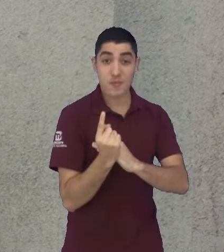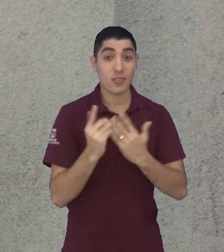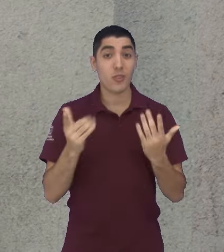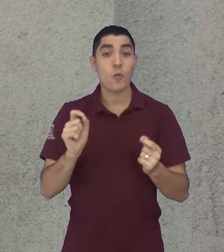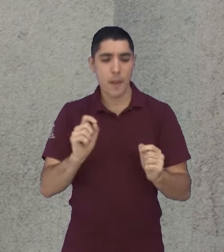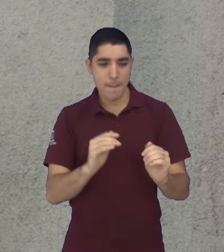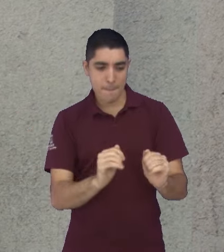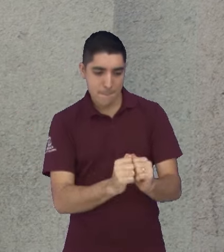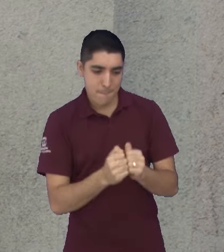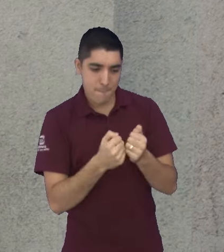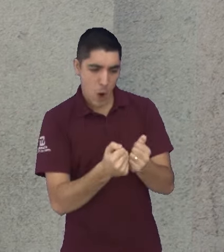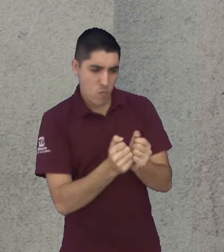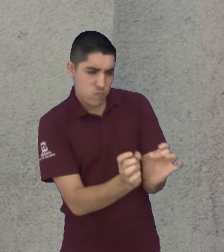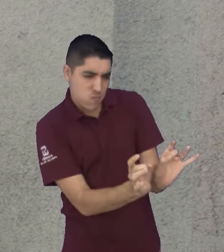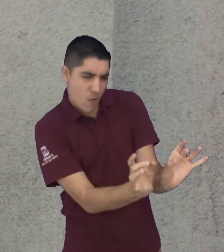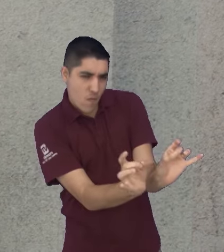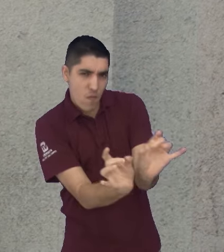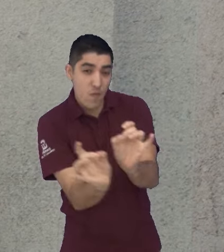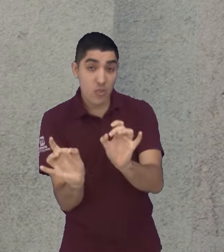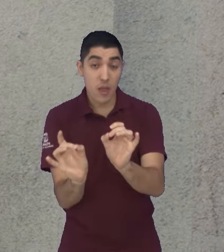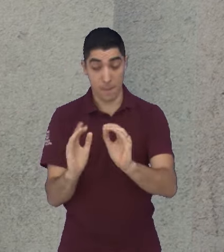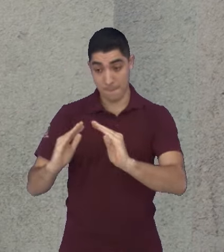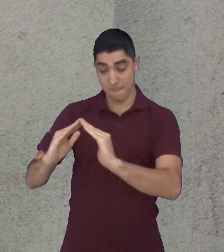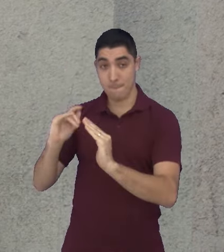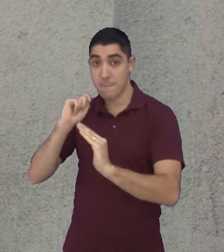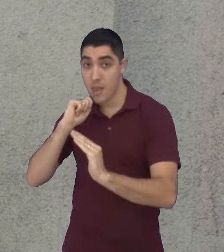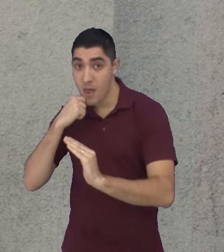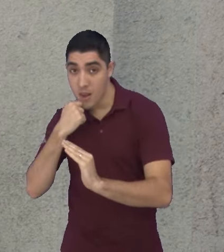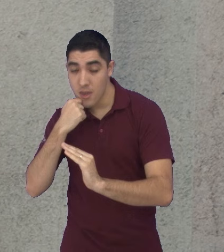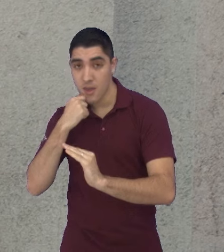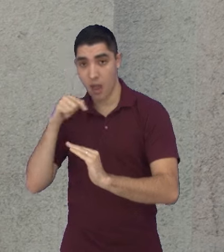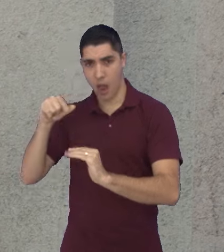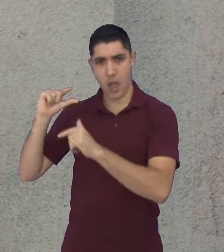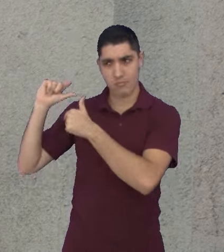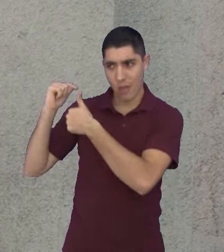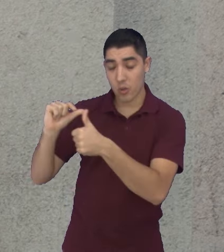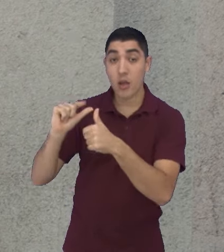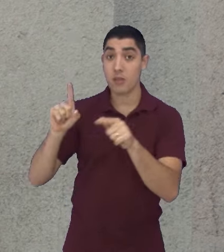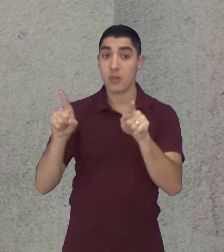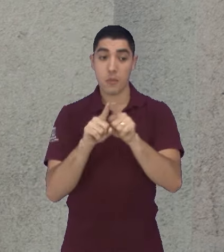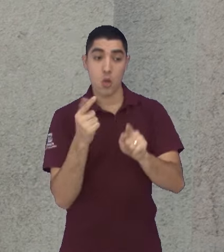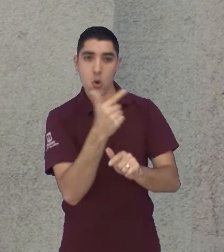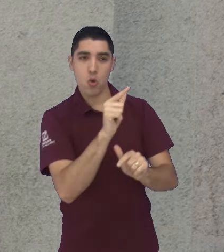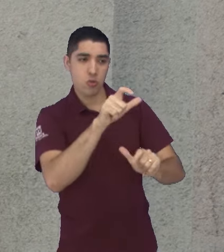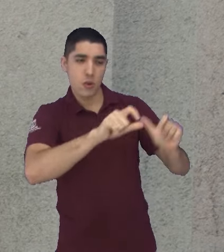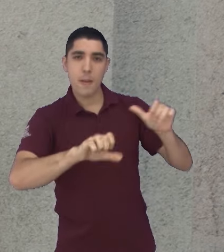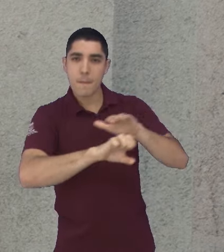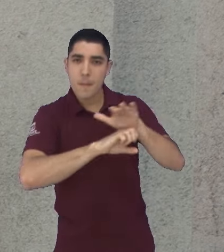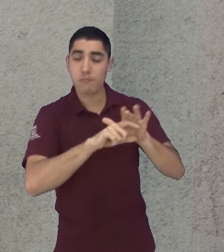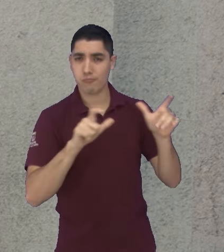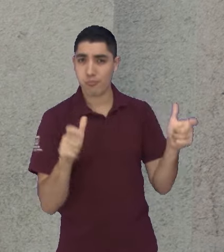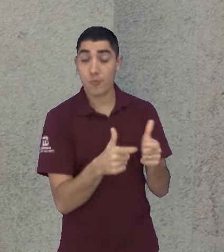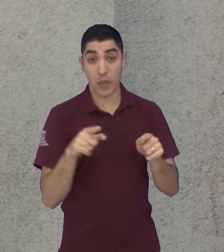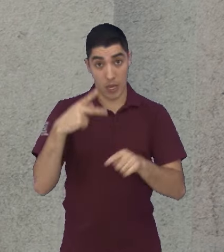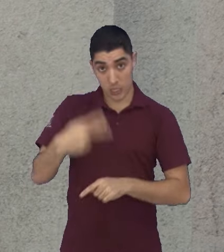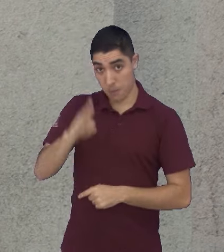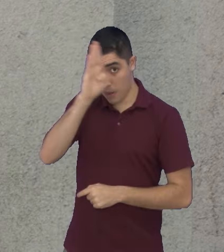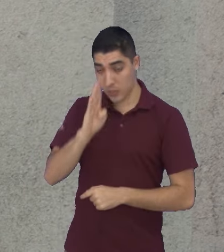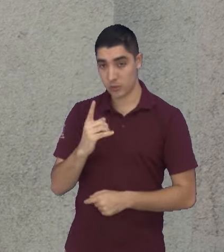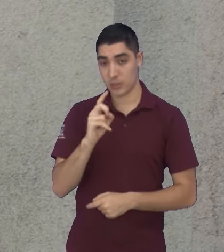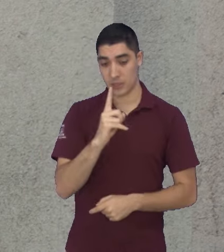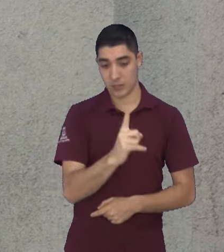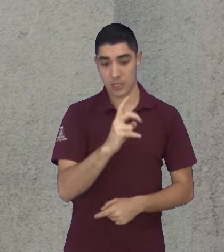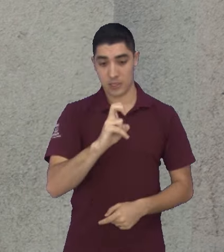dominado por padarias tradicionais e microempreendedores. Prova disso são os números. No país, 154